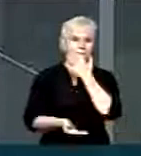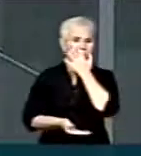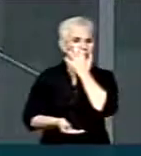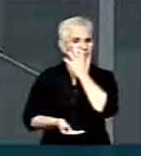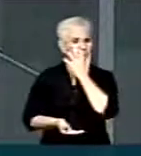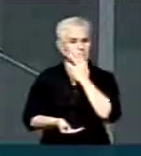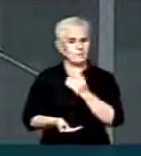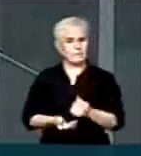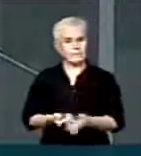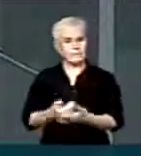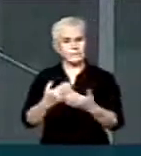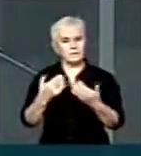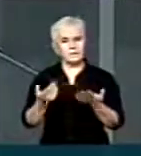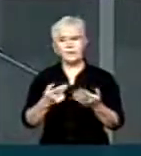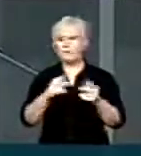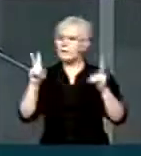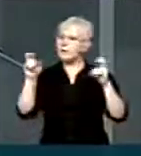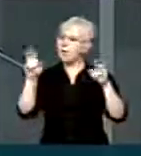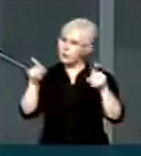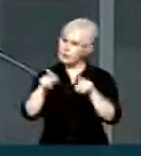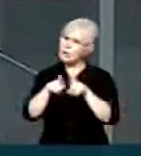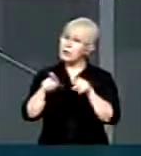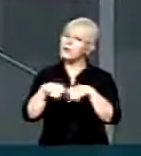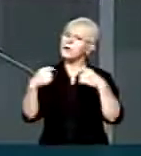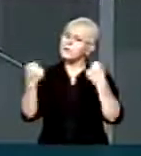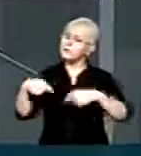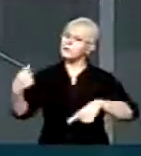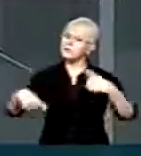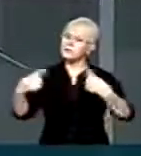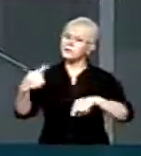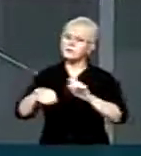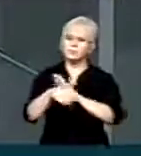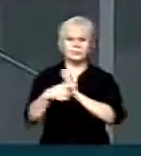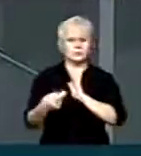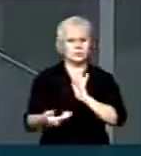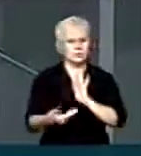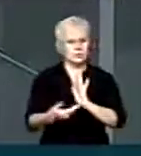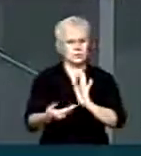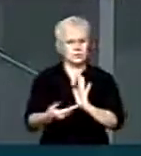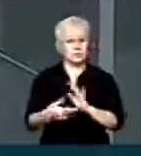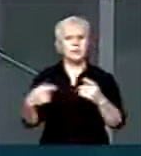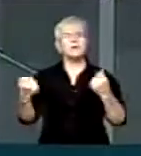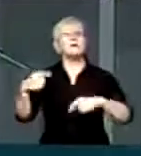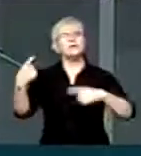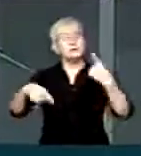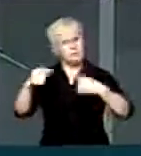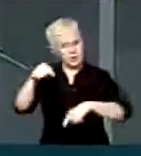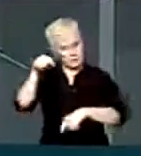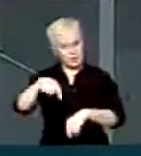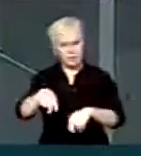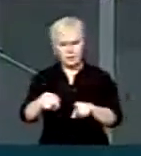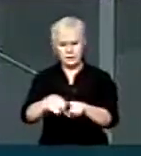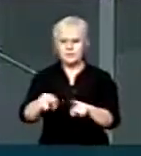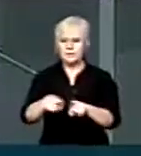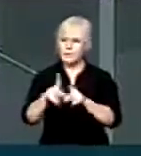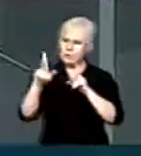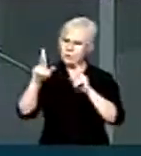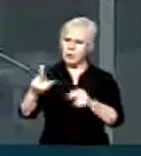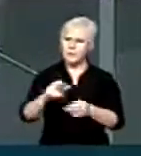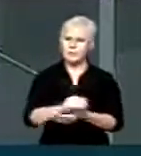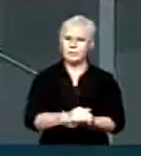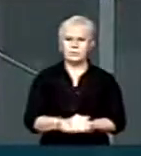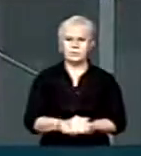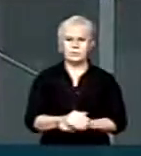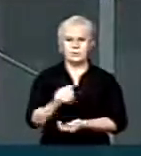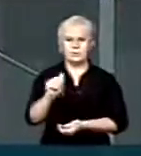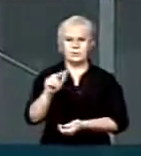recursos públicos Então é um assunto também que deveria ser discutido aqui Nós temos que debater este assunto aqui, senhor presidente Então